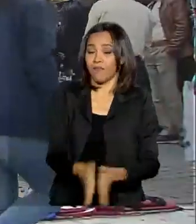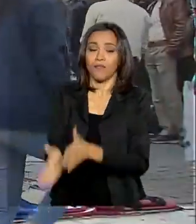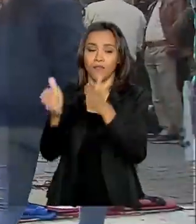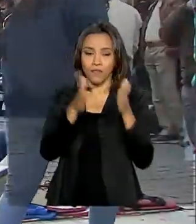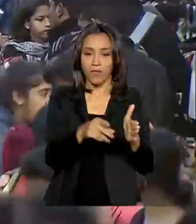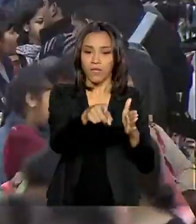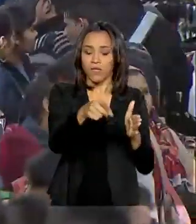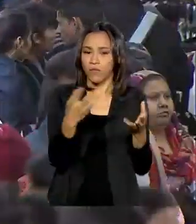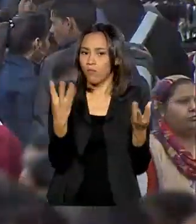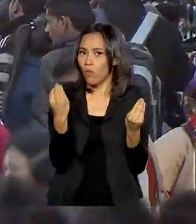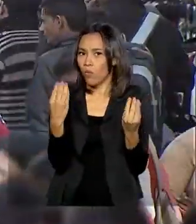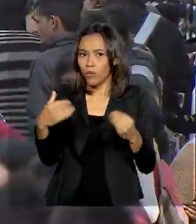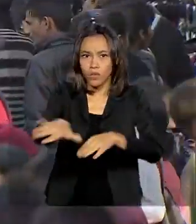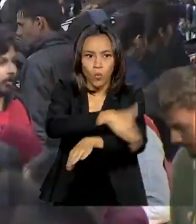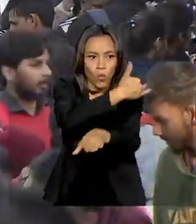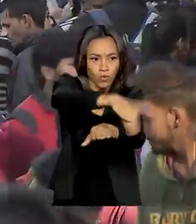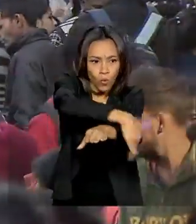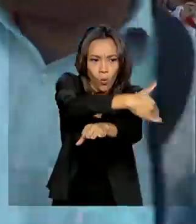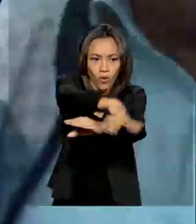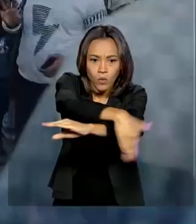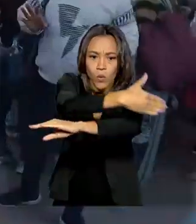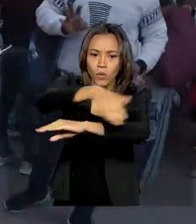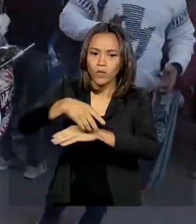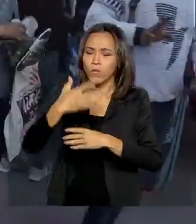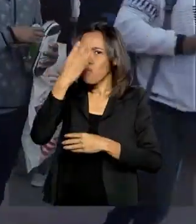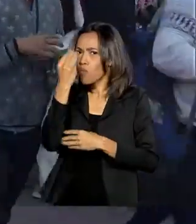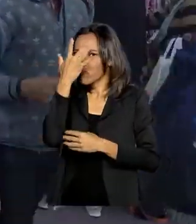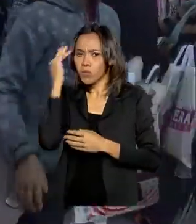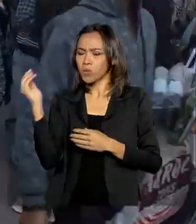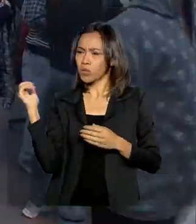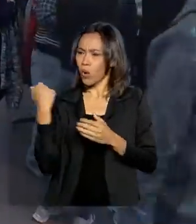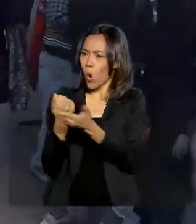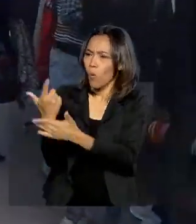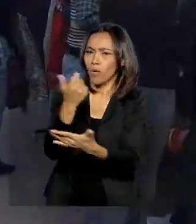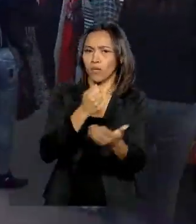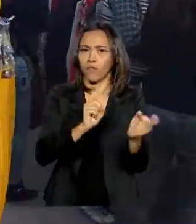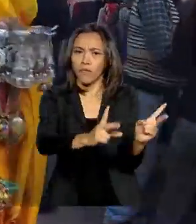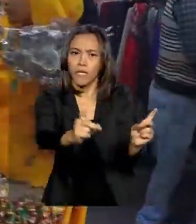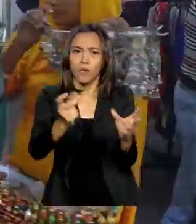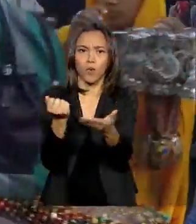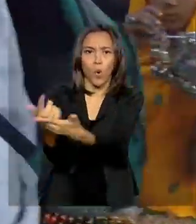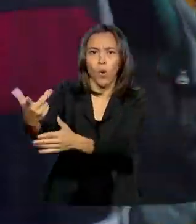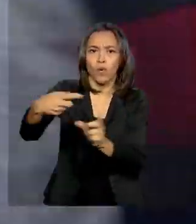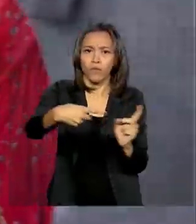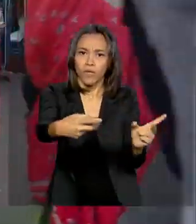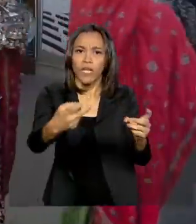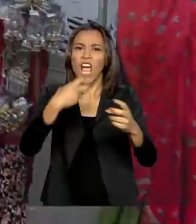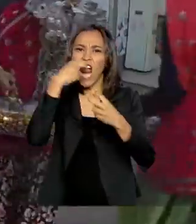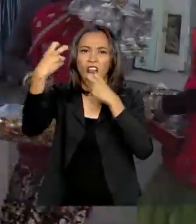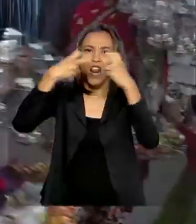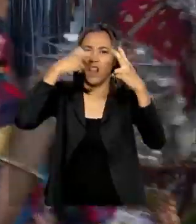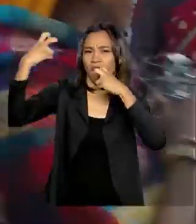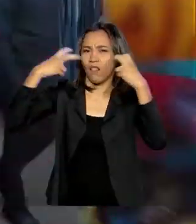amontoado de ruas, abarrotadas de compradores e de vendedores que vendem no grito.